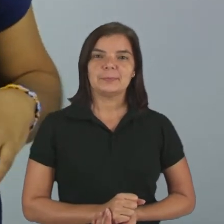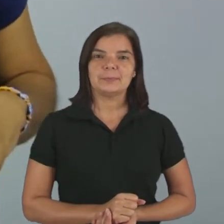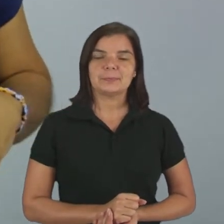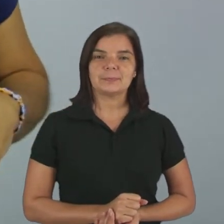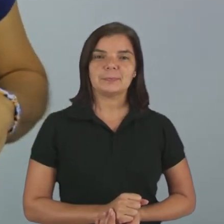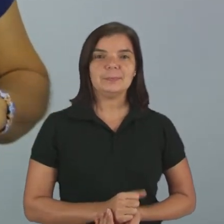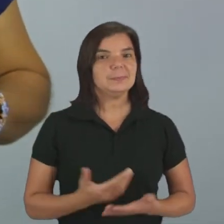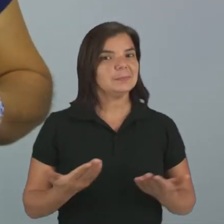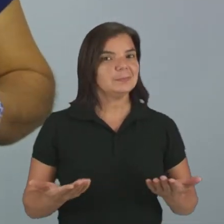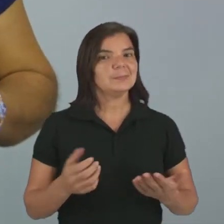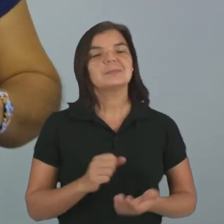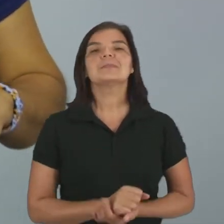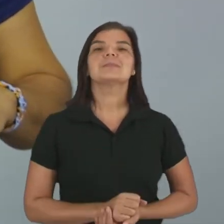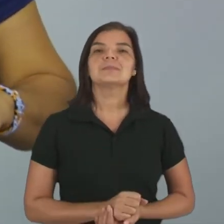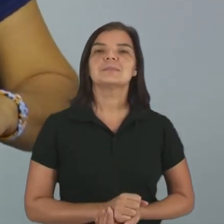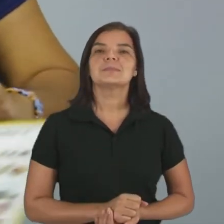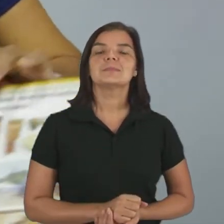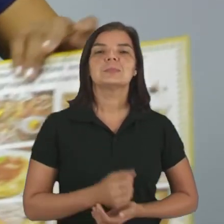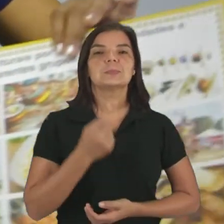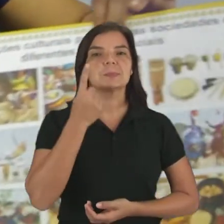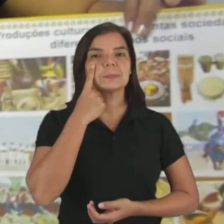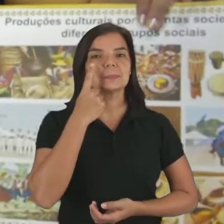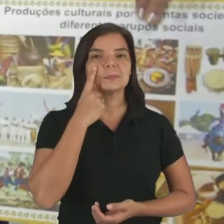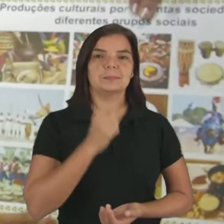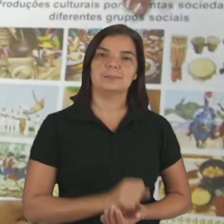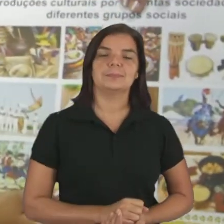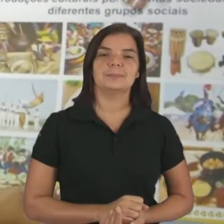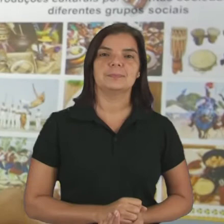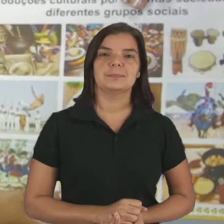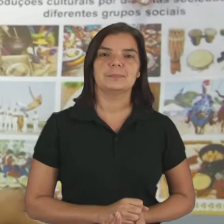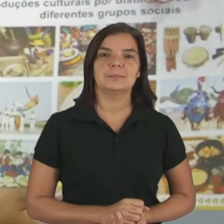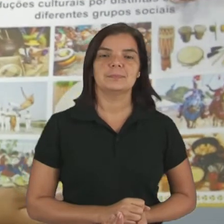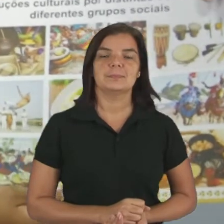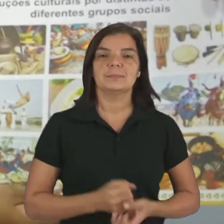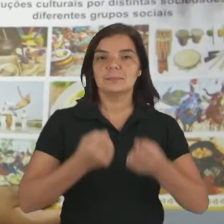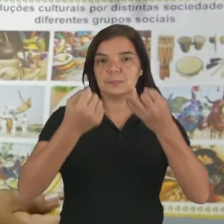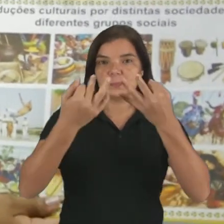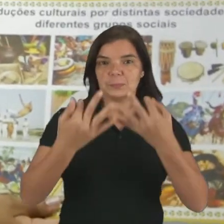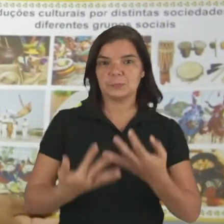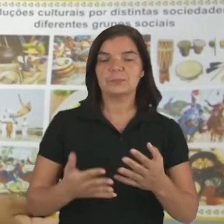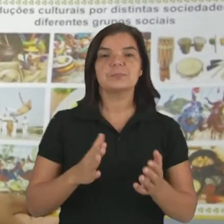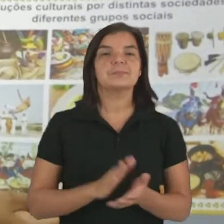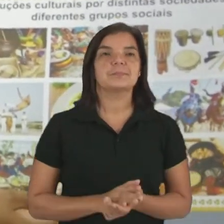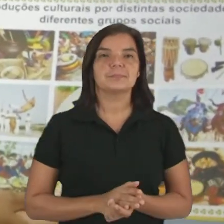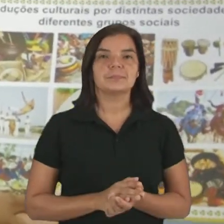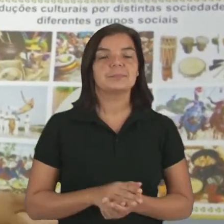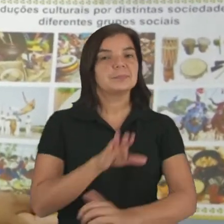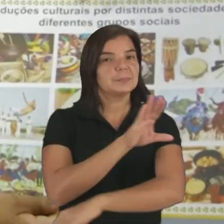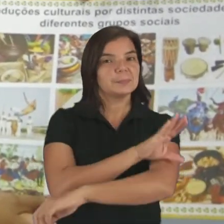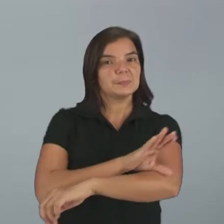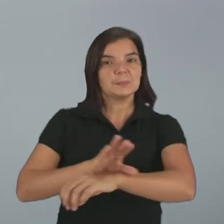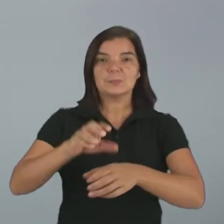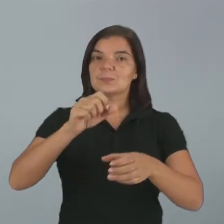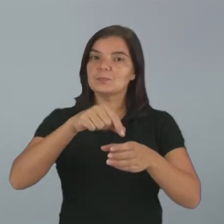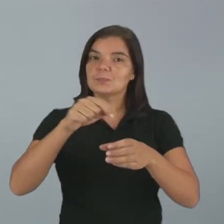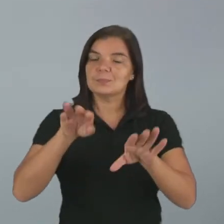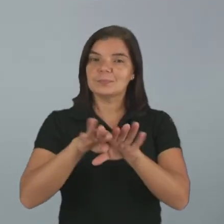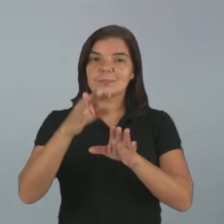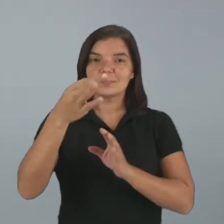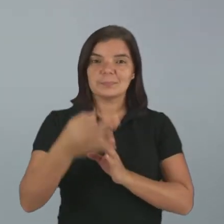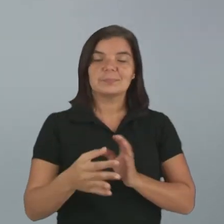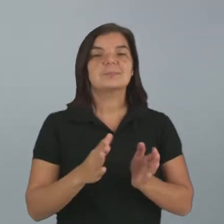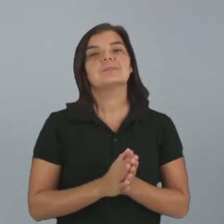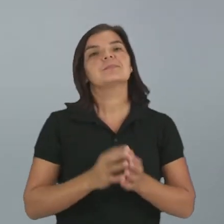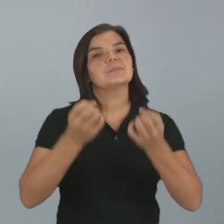Então, pessoal, olhem aqui. Nós estamos falando dessa produção cultural, certo?